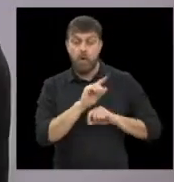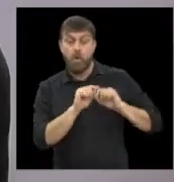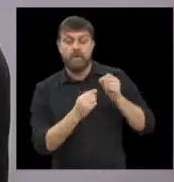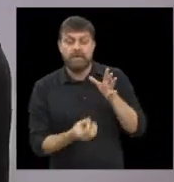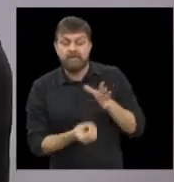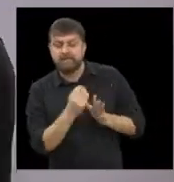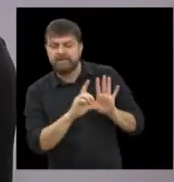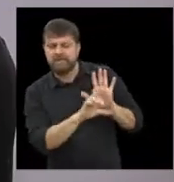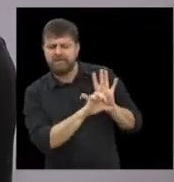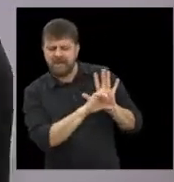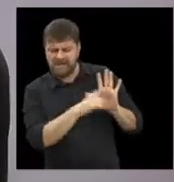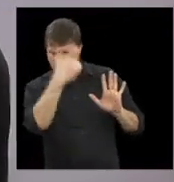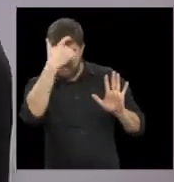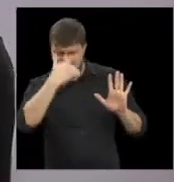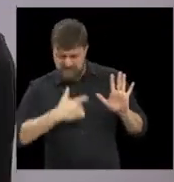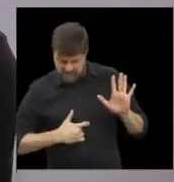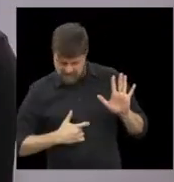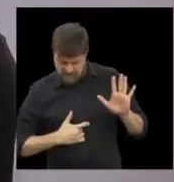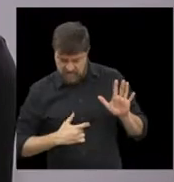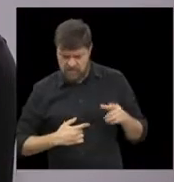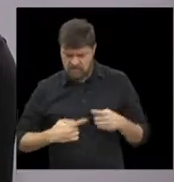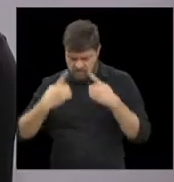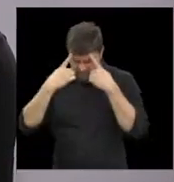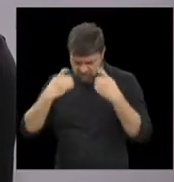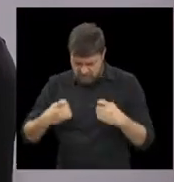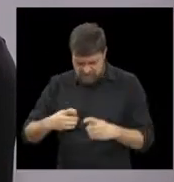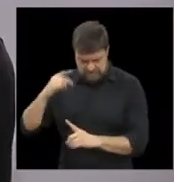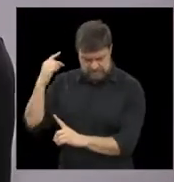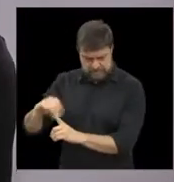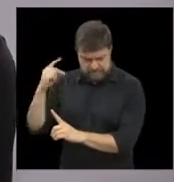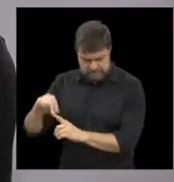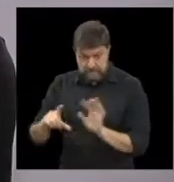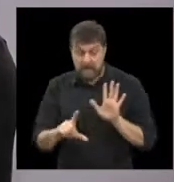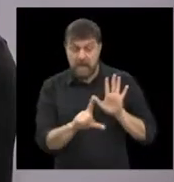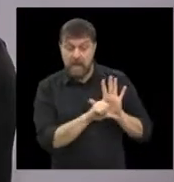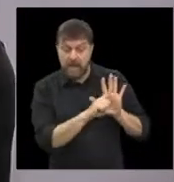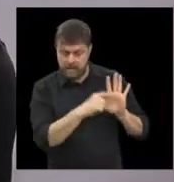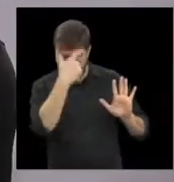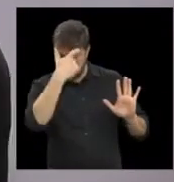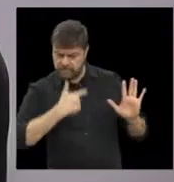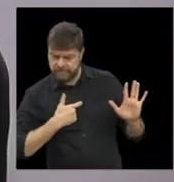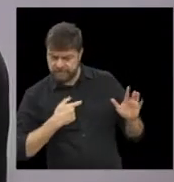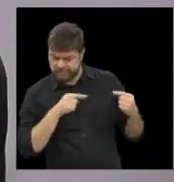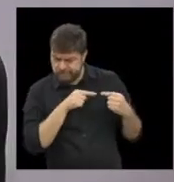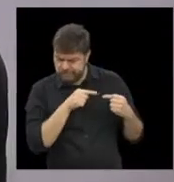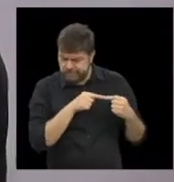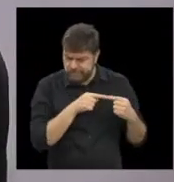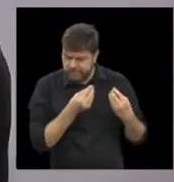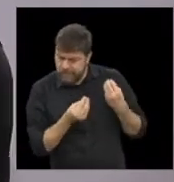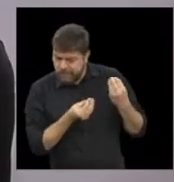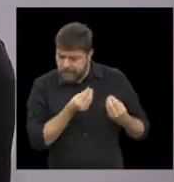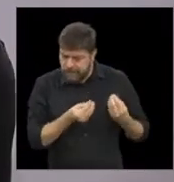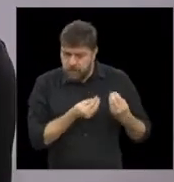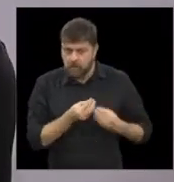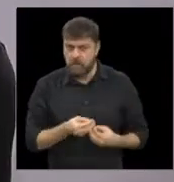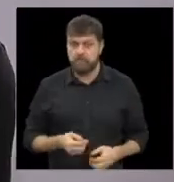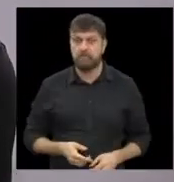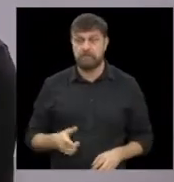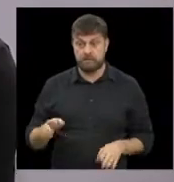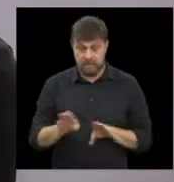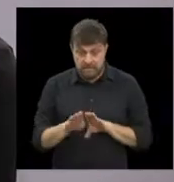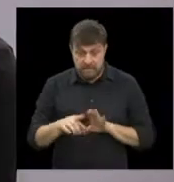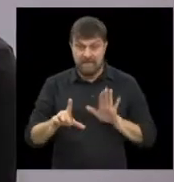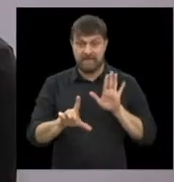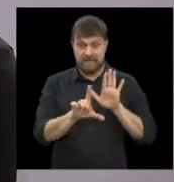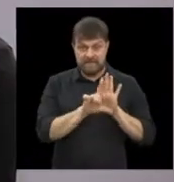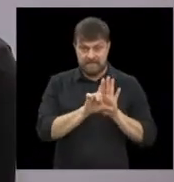isso, né, até que ponto ela tem o limite de ela ser aplicada e por que ela vai ser aplicada. Então, favorece